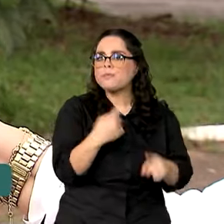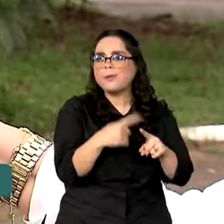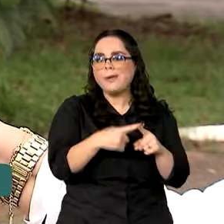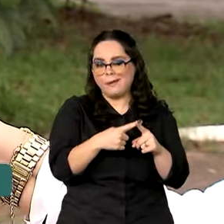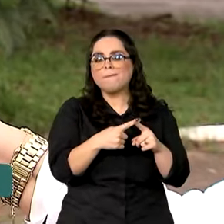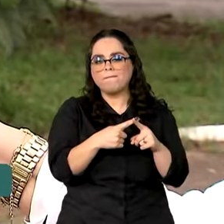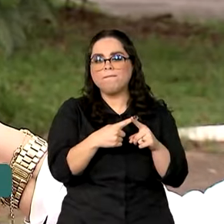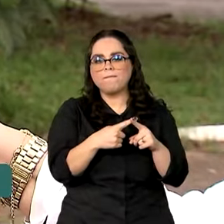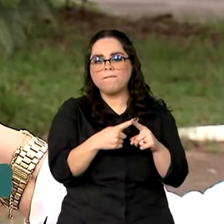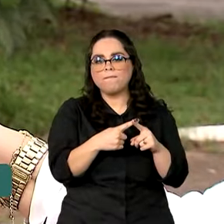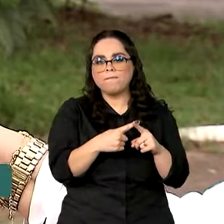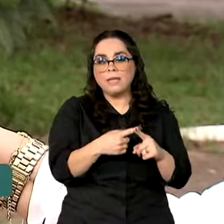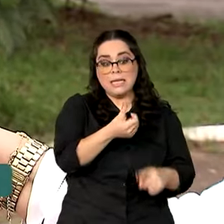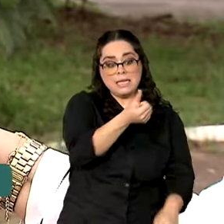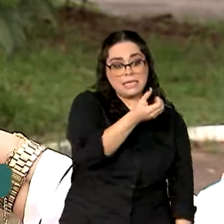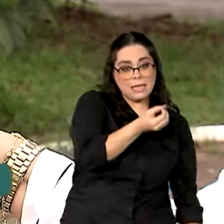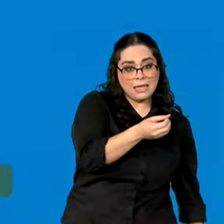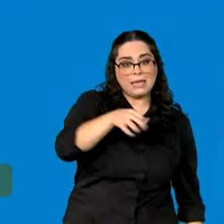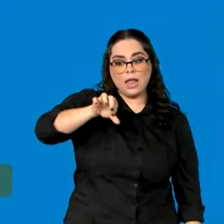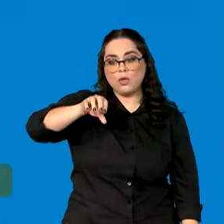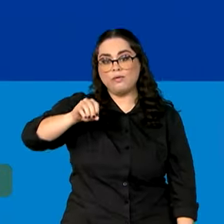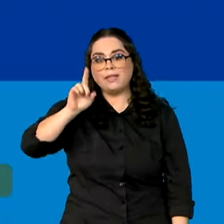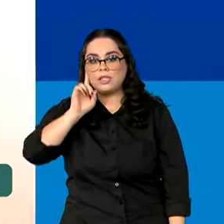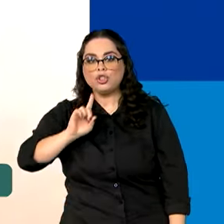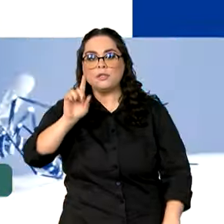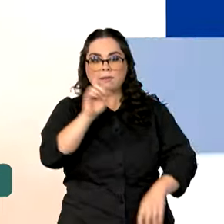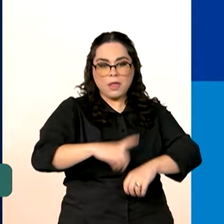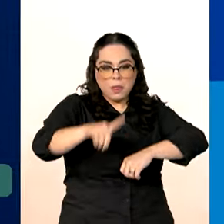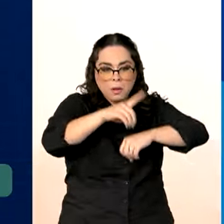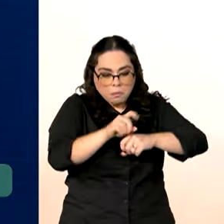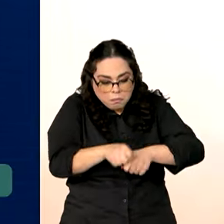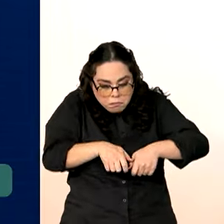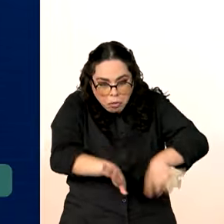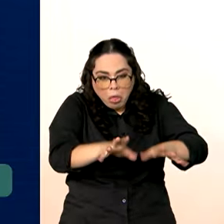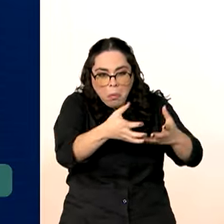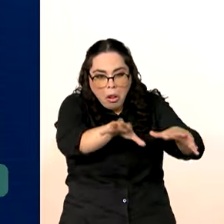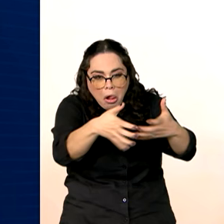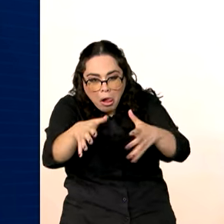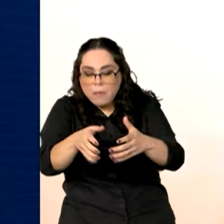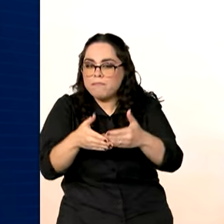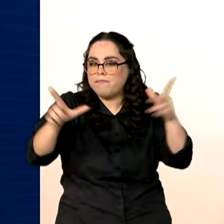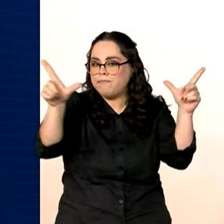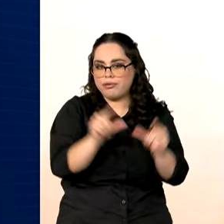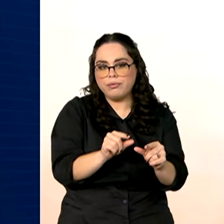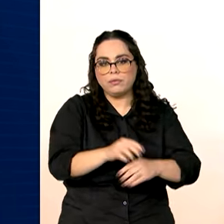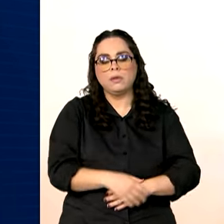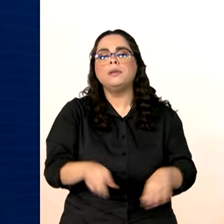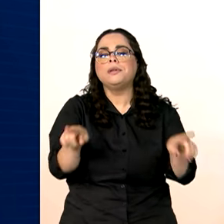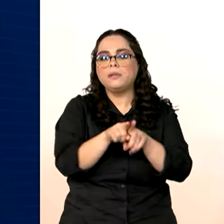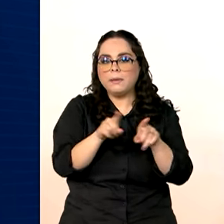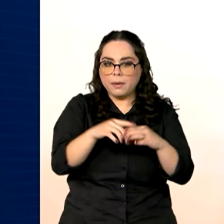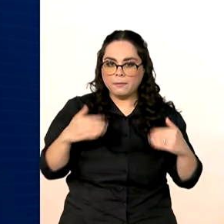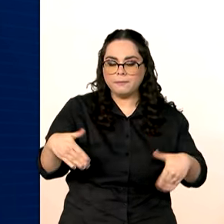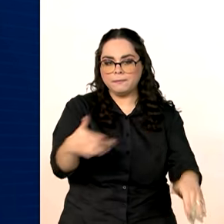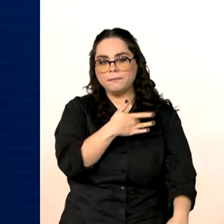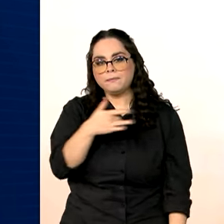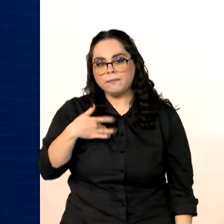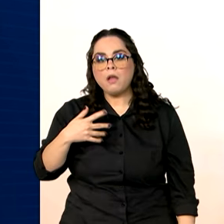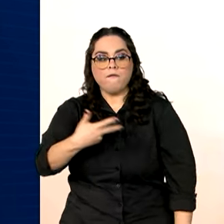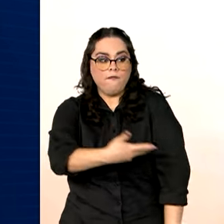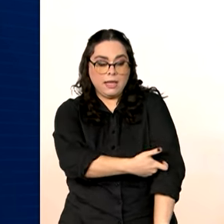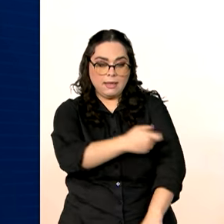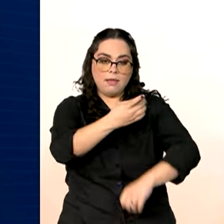60 a 90 dias. Além disso, o Ministério da Saúde segue com a vacinação contra a dengue